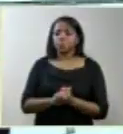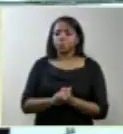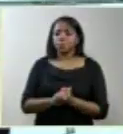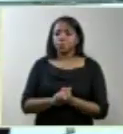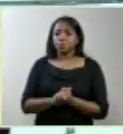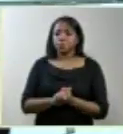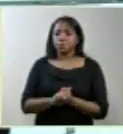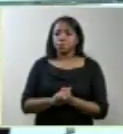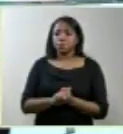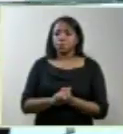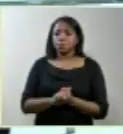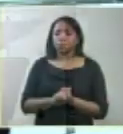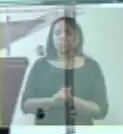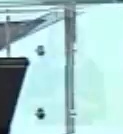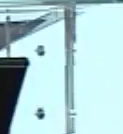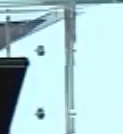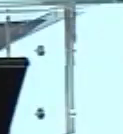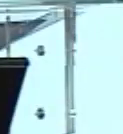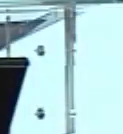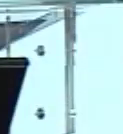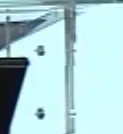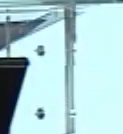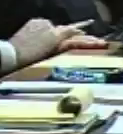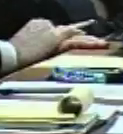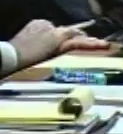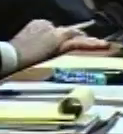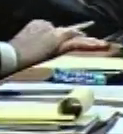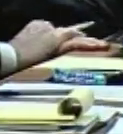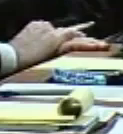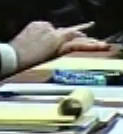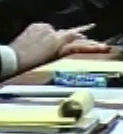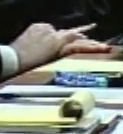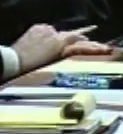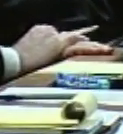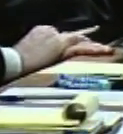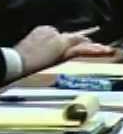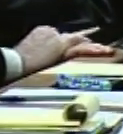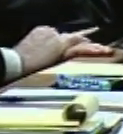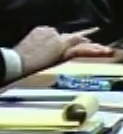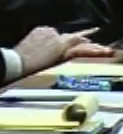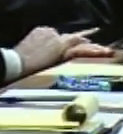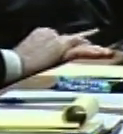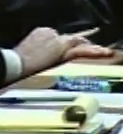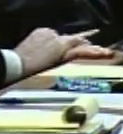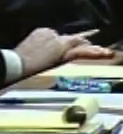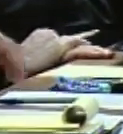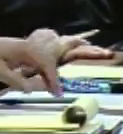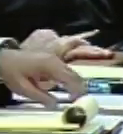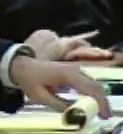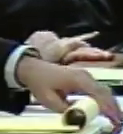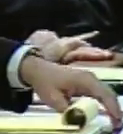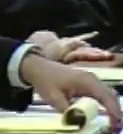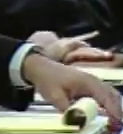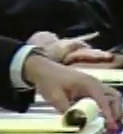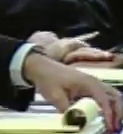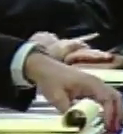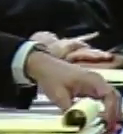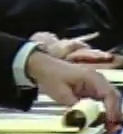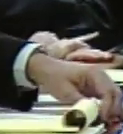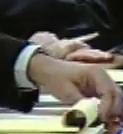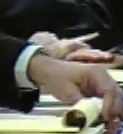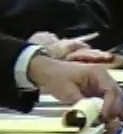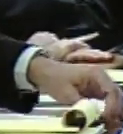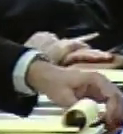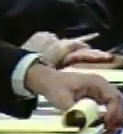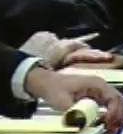Senhor ministro Marco Aurélio, gostaria apenas de fazer um registro antes de formular uma indagação da professora Lenise,